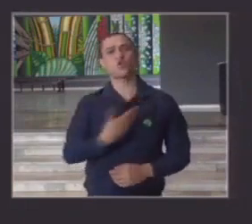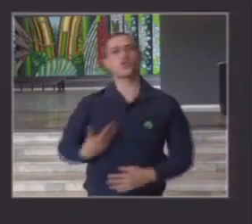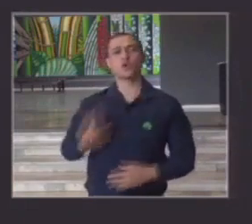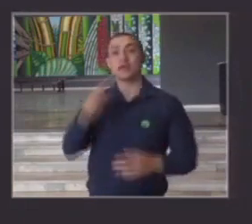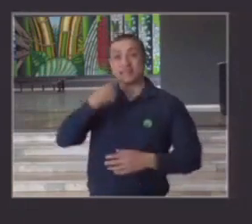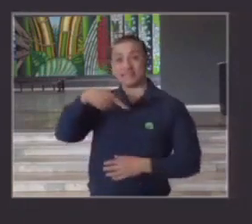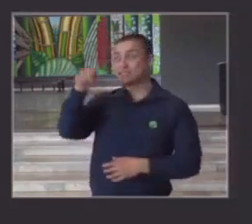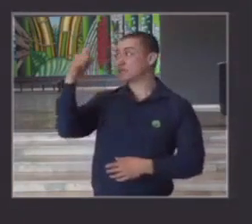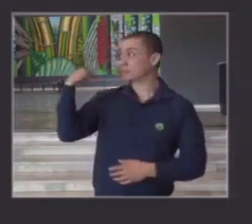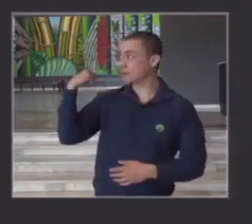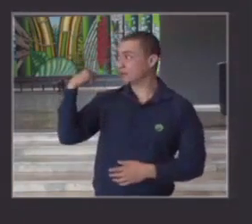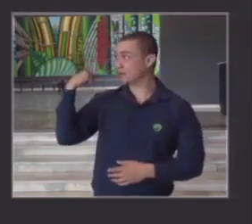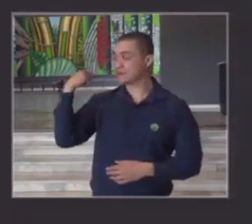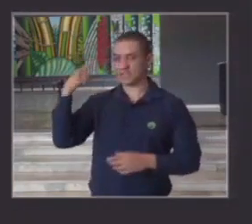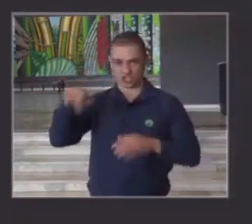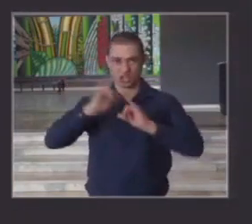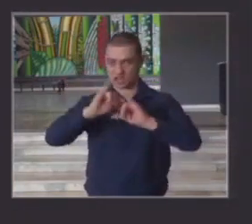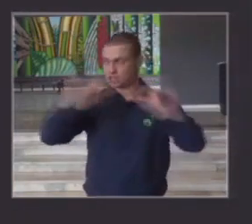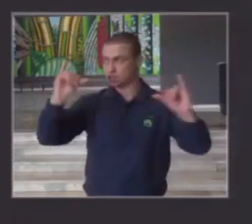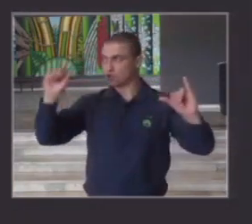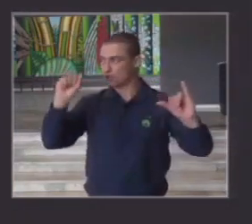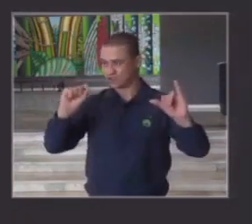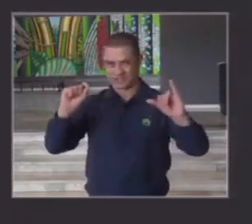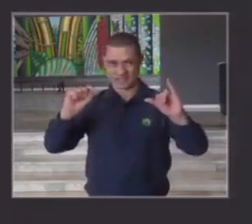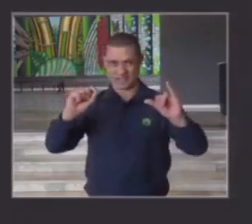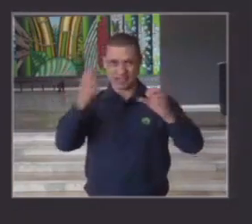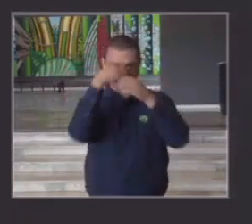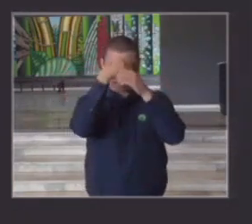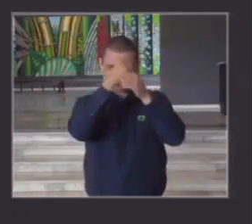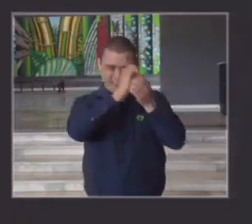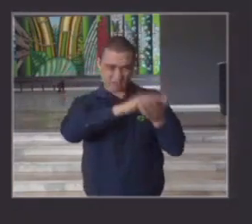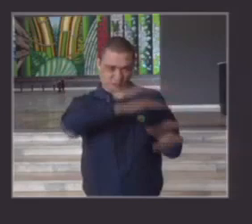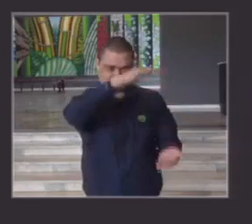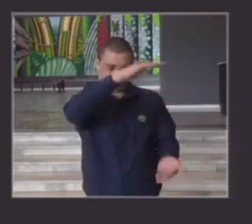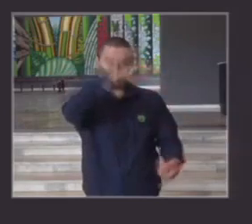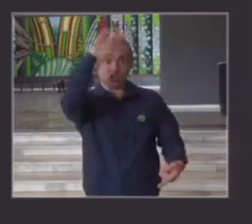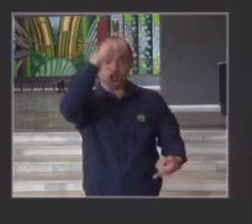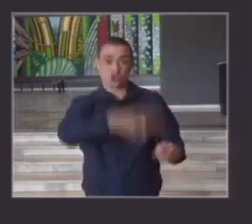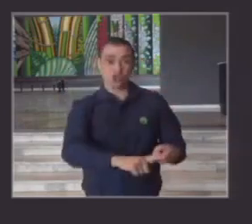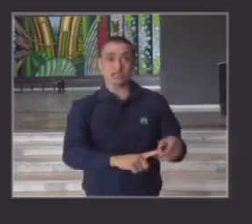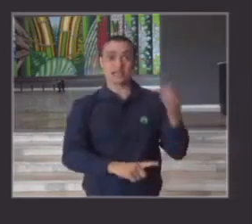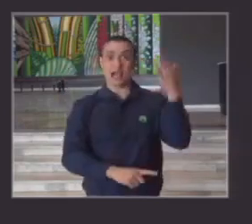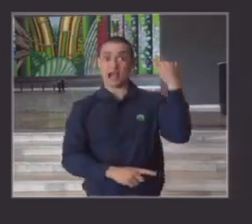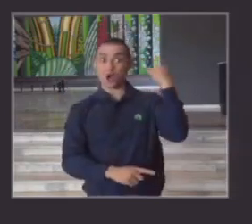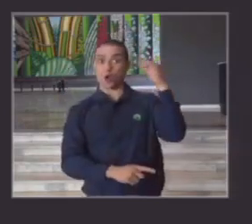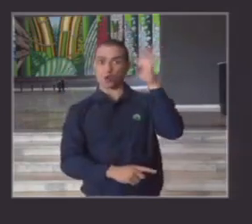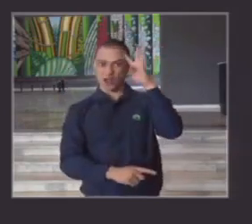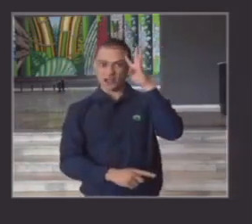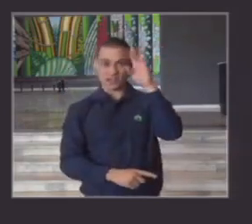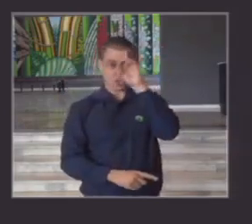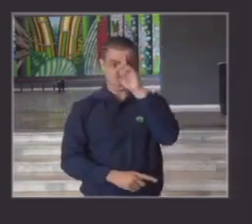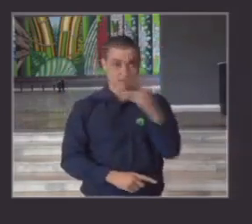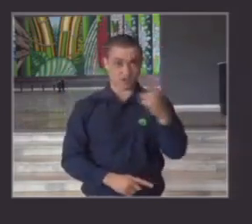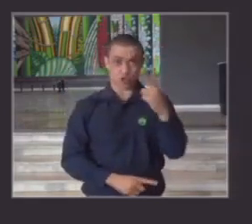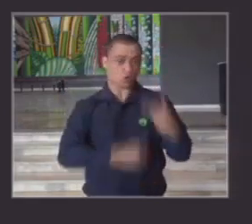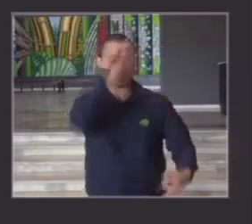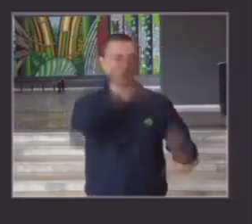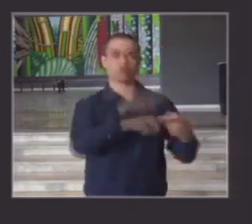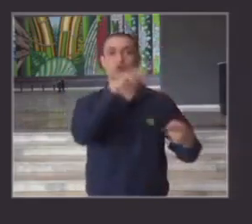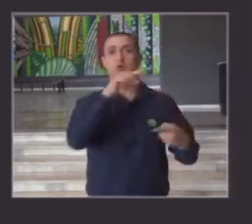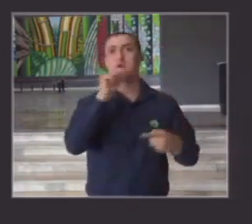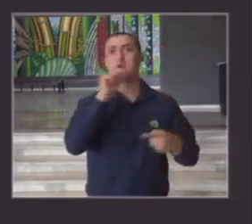na semana passada foi anunciado que a fila de exames ia zerar a partir da quarta-feira dia 22 em todo o estado